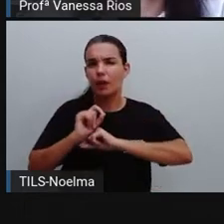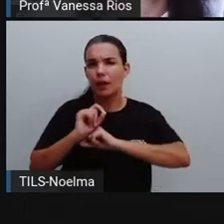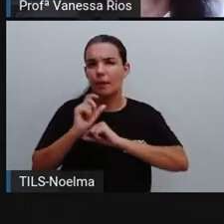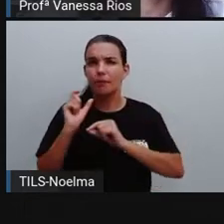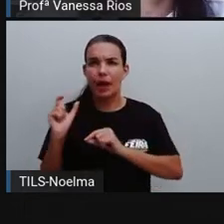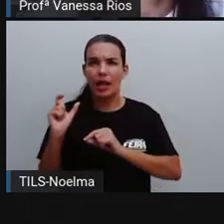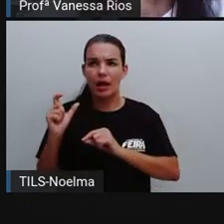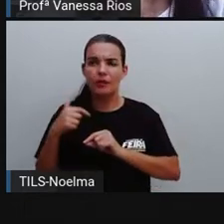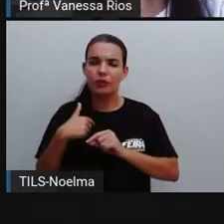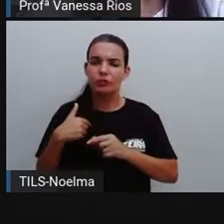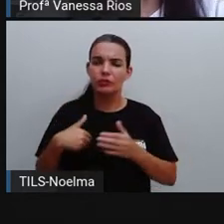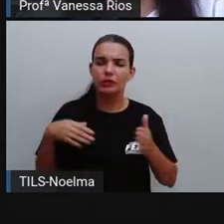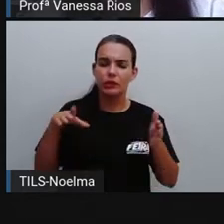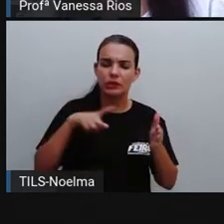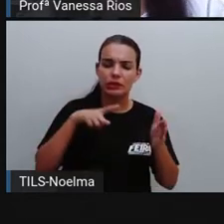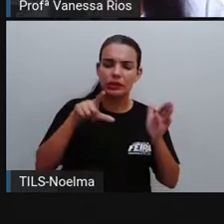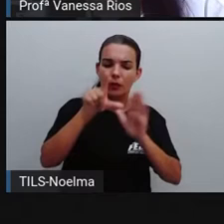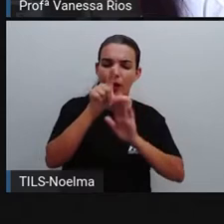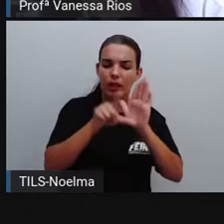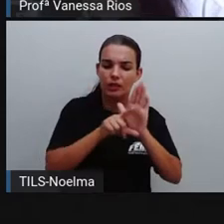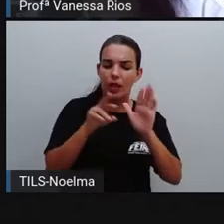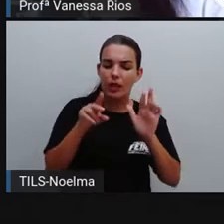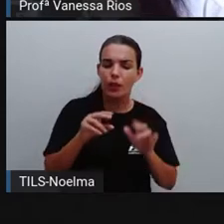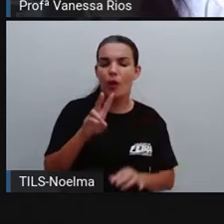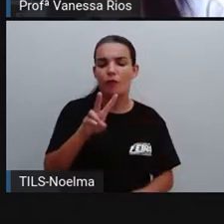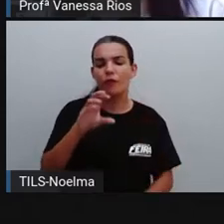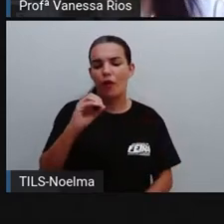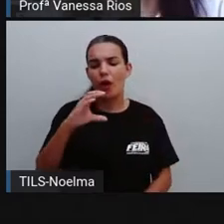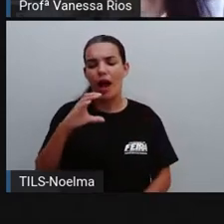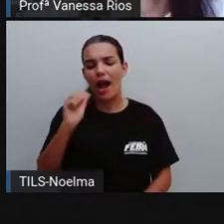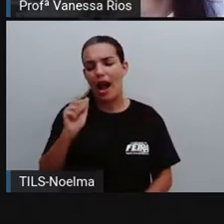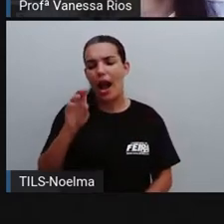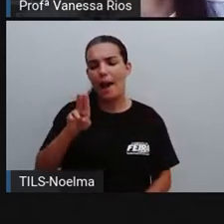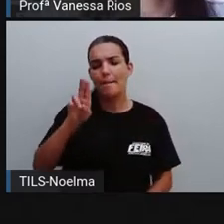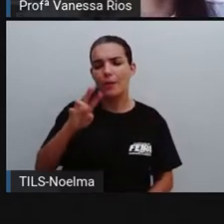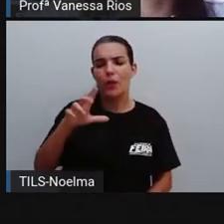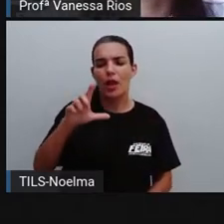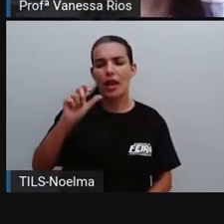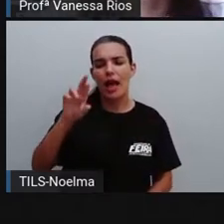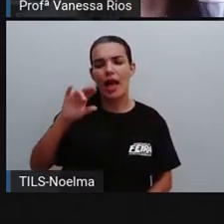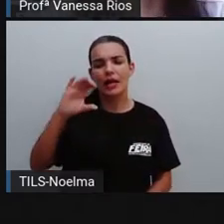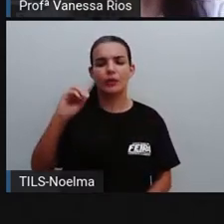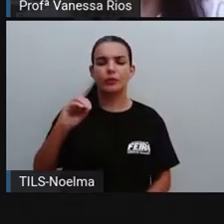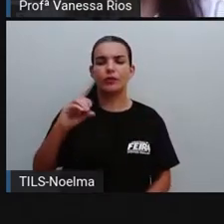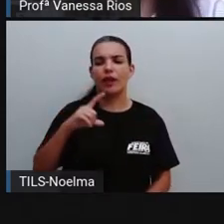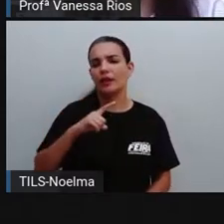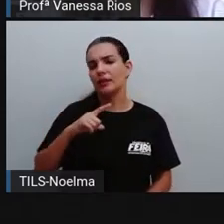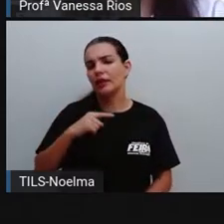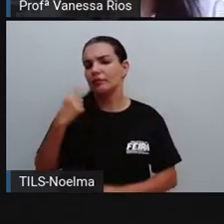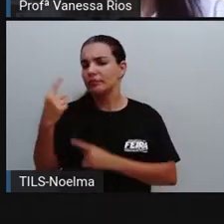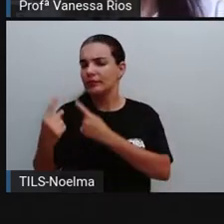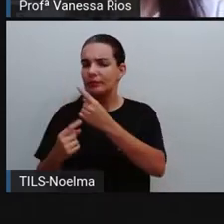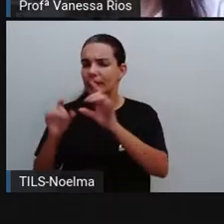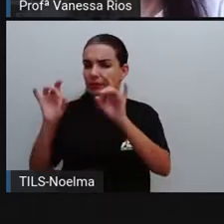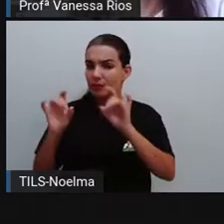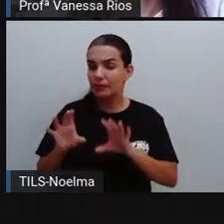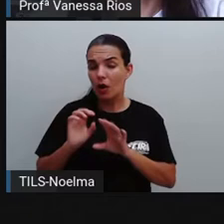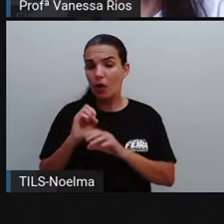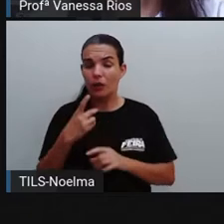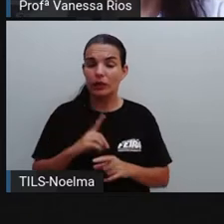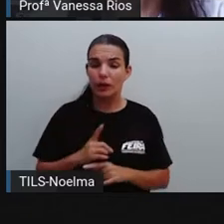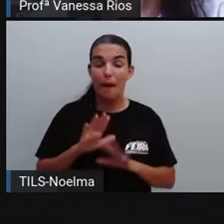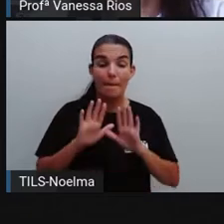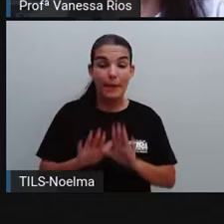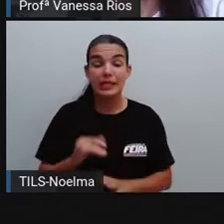vocabulário. Que pode estar associado a um tema, ter uma utilidade específica ou não. Mas o mais